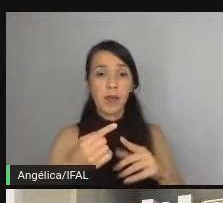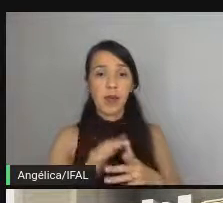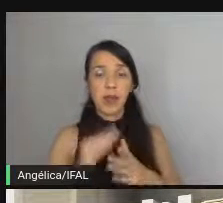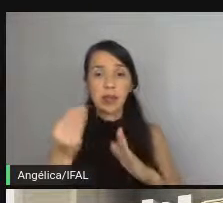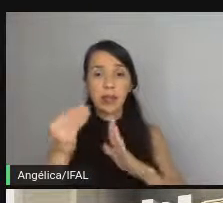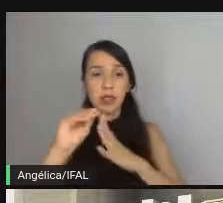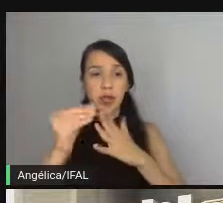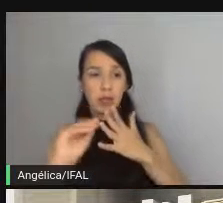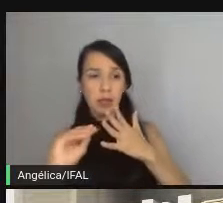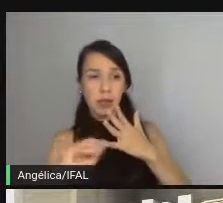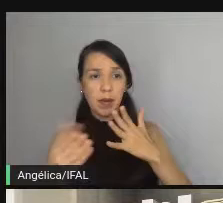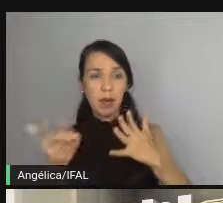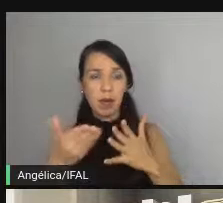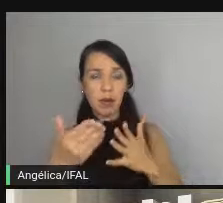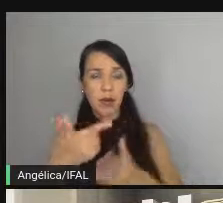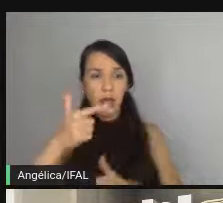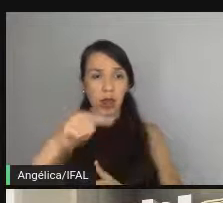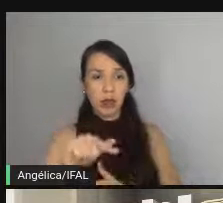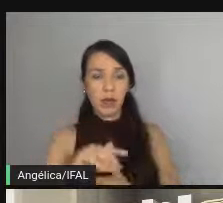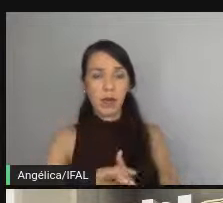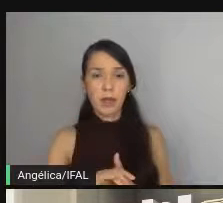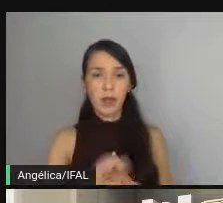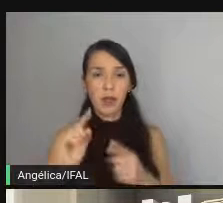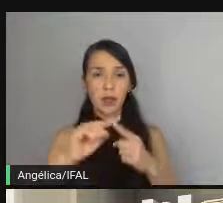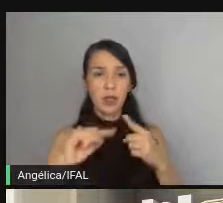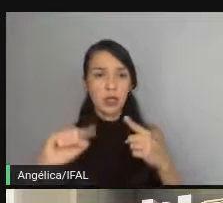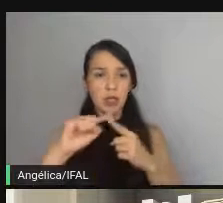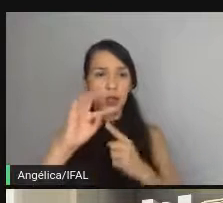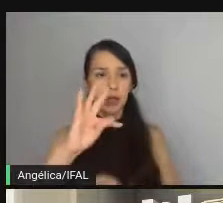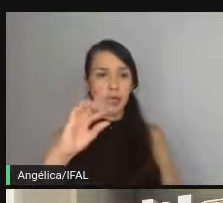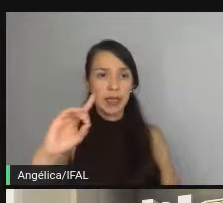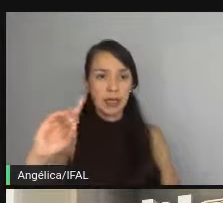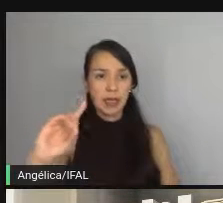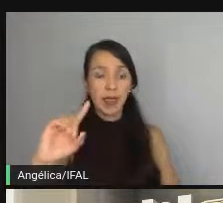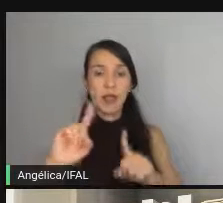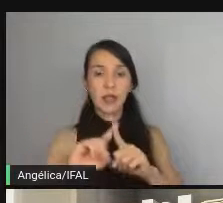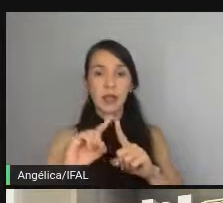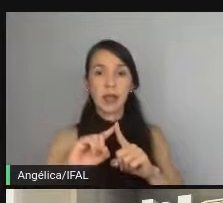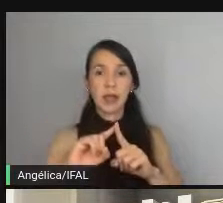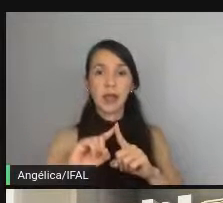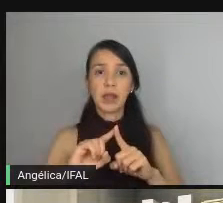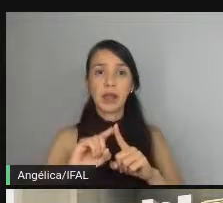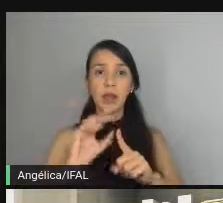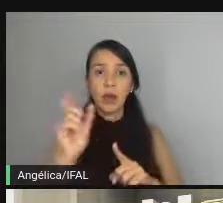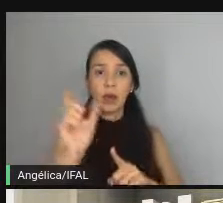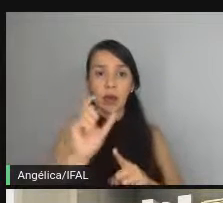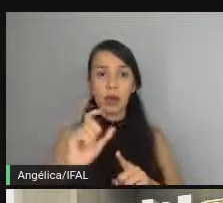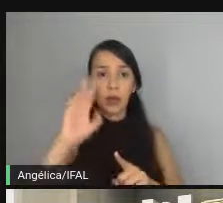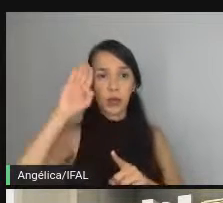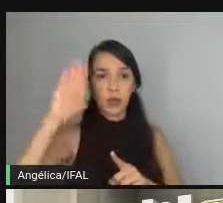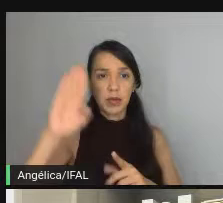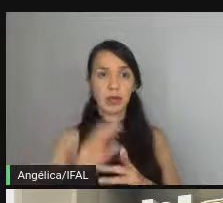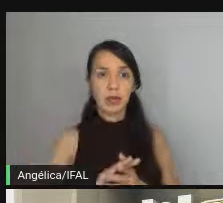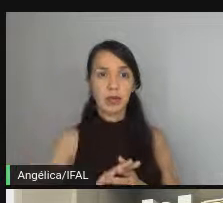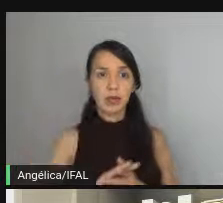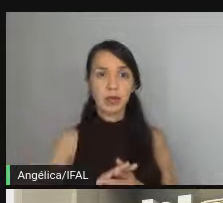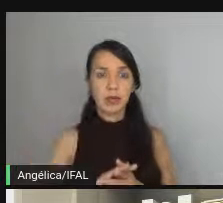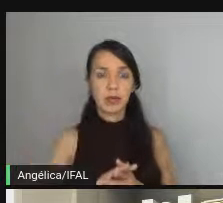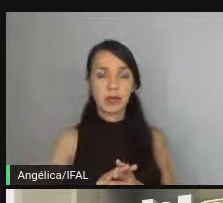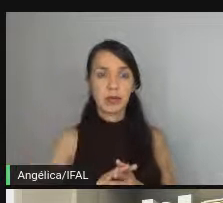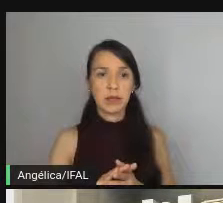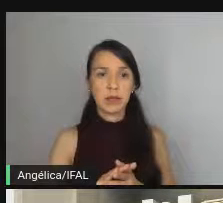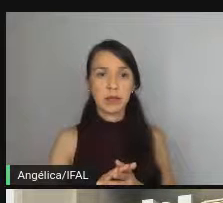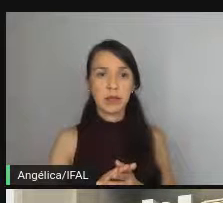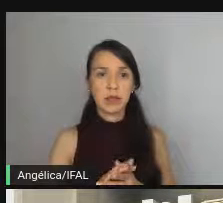implementar agora mais uma vez o ciclo do TDD o código principal que aí seria o handler retornar um valor